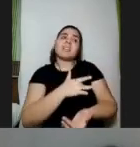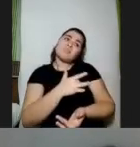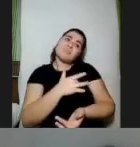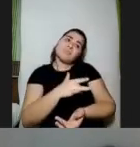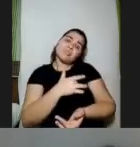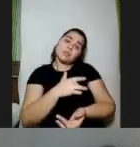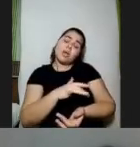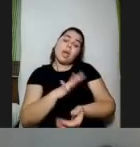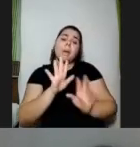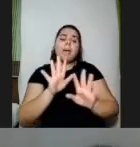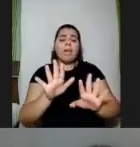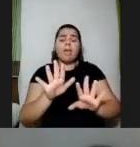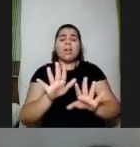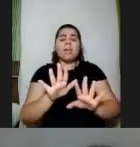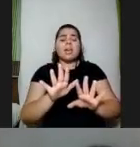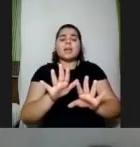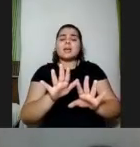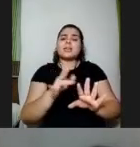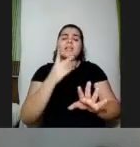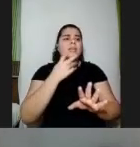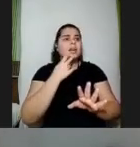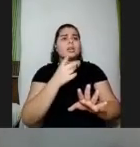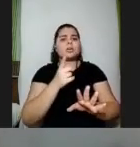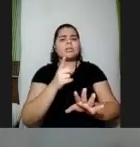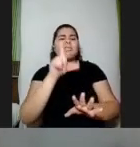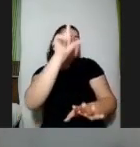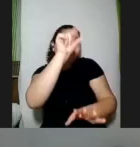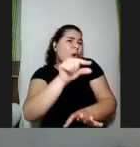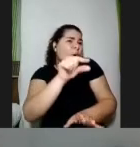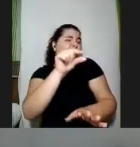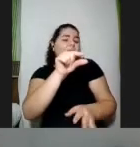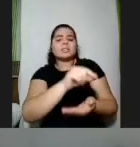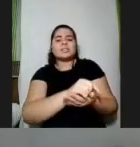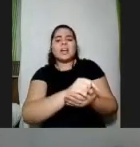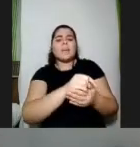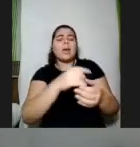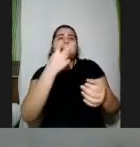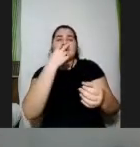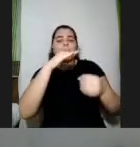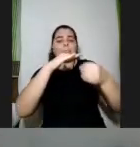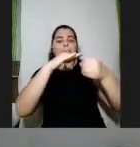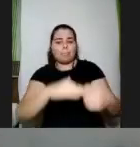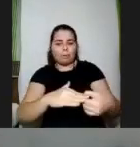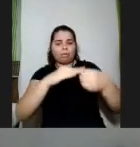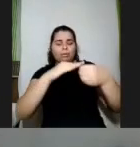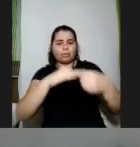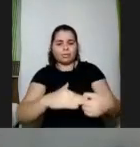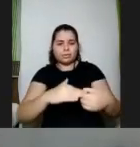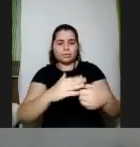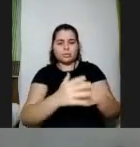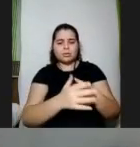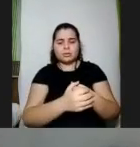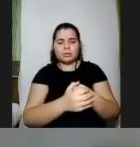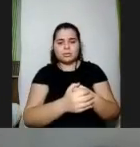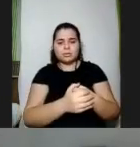e é uma forma de você dizer não são menos mesmo as pessoas com deficiência são menos do que as pessoas Maria tem mais uma